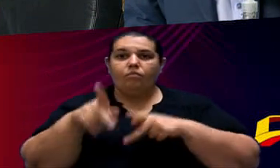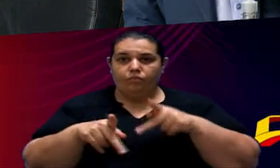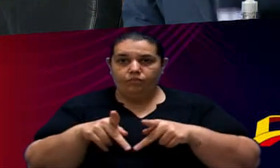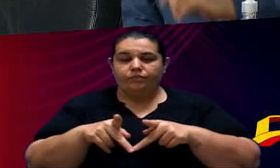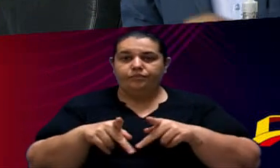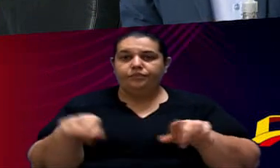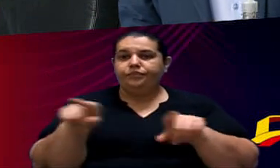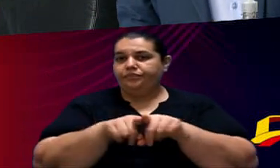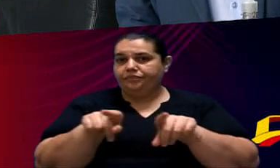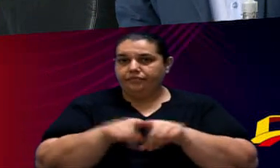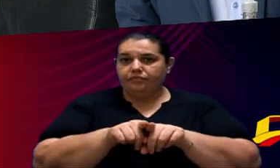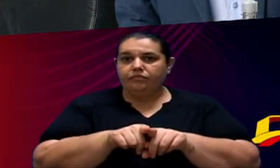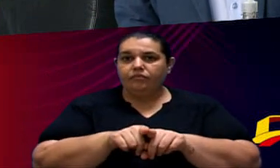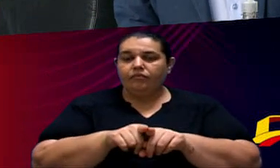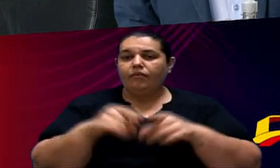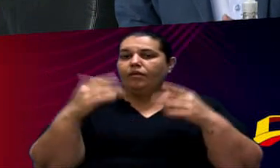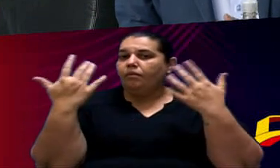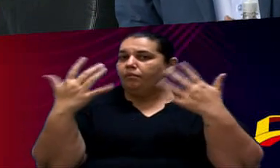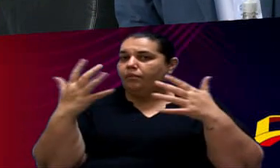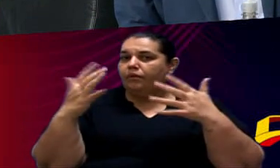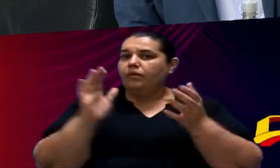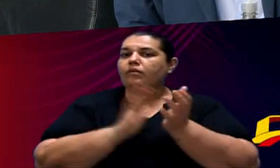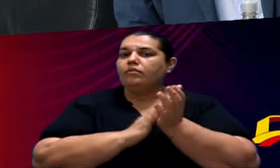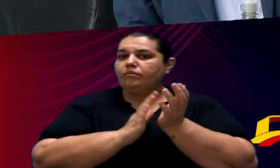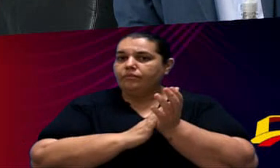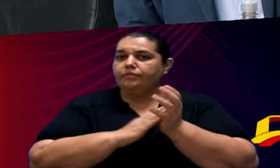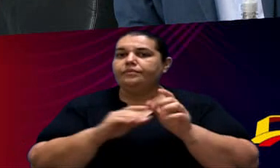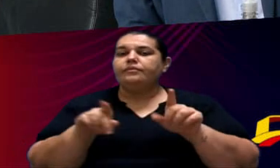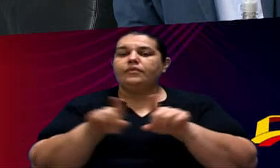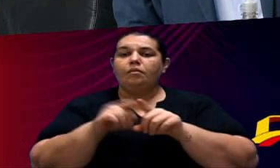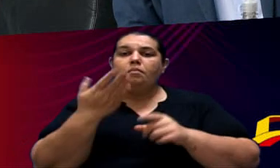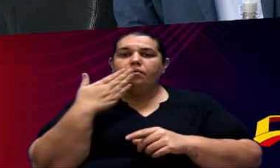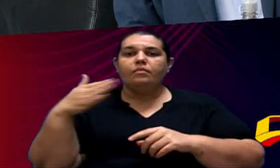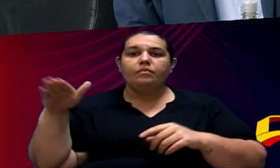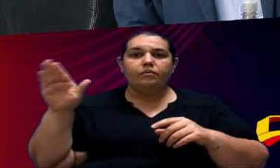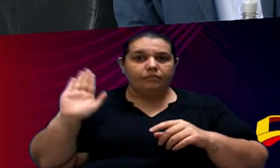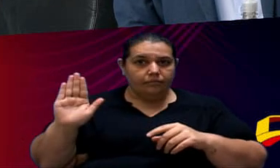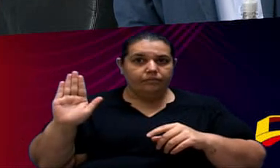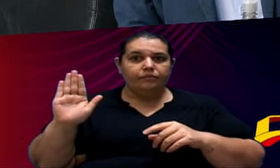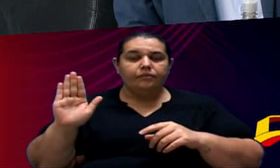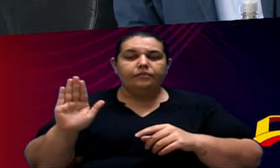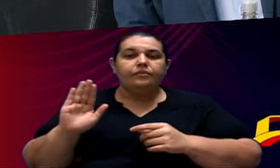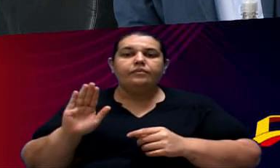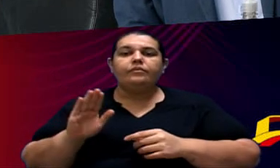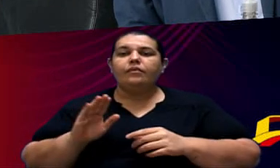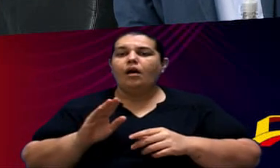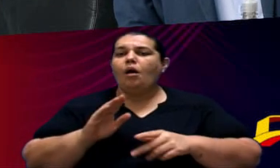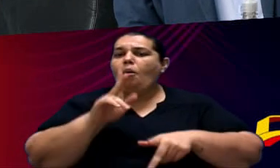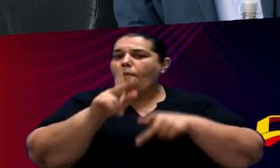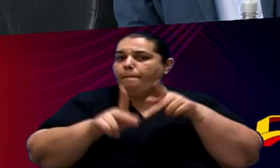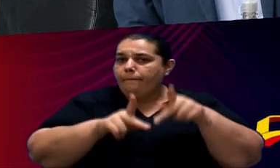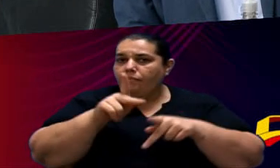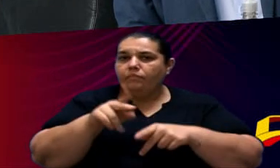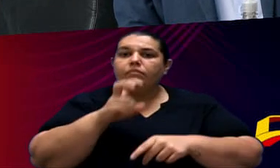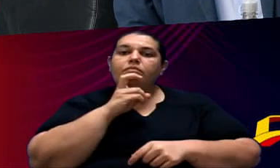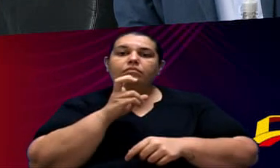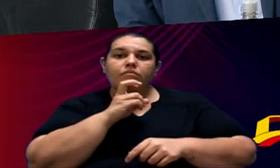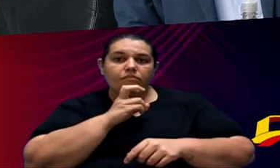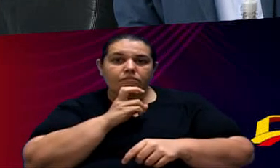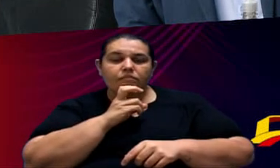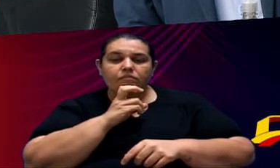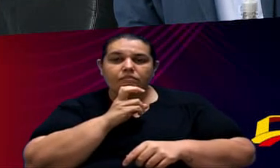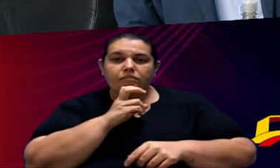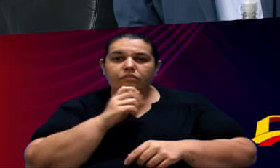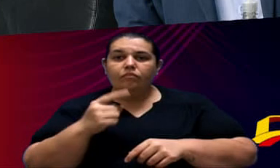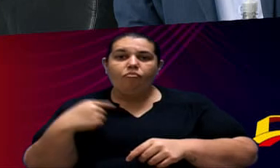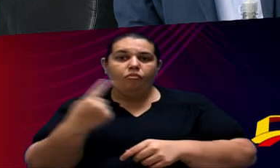Além De Parabenizar Vossa Excelência Eu quero Fazer Um compromisso Com você E todo O povo De Sorocaba Que